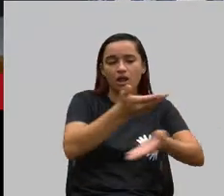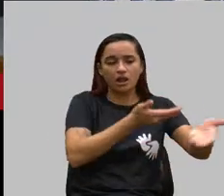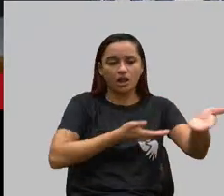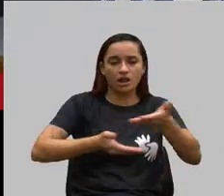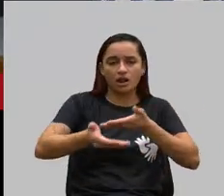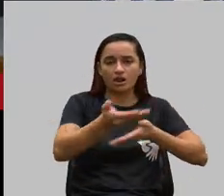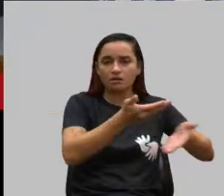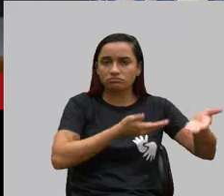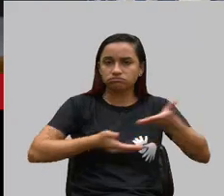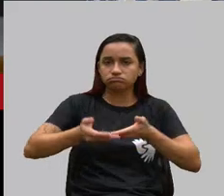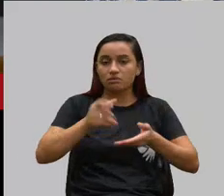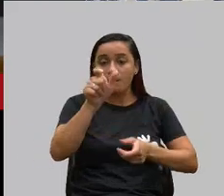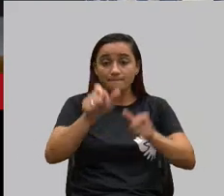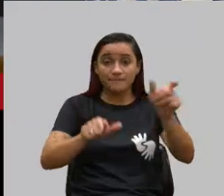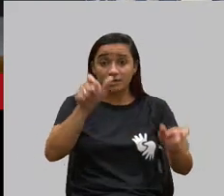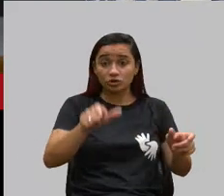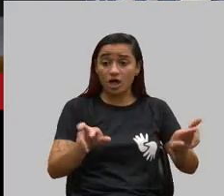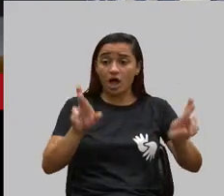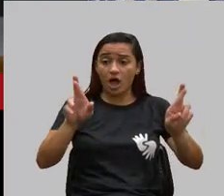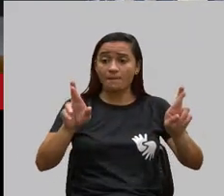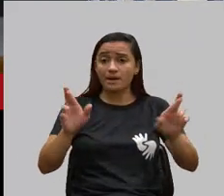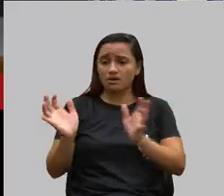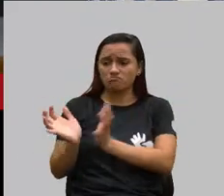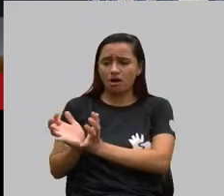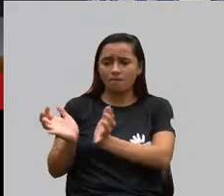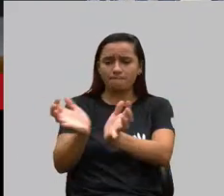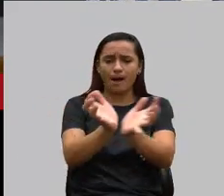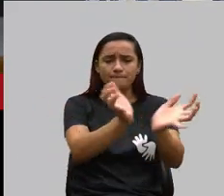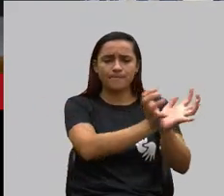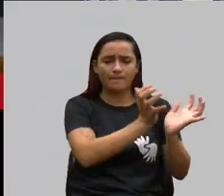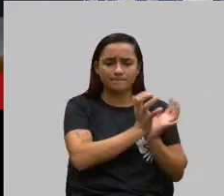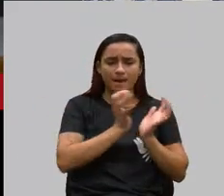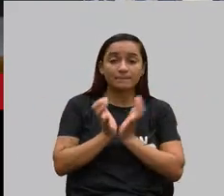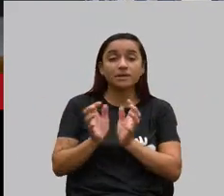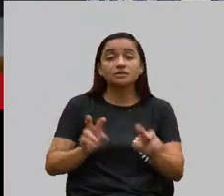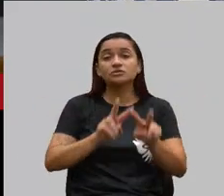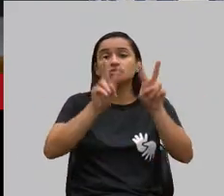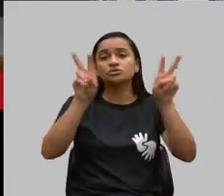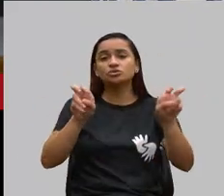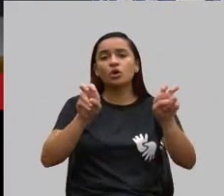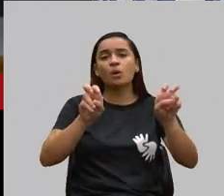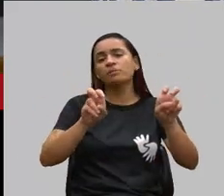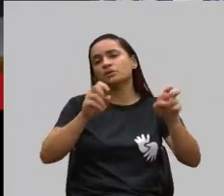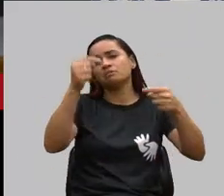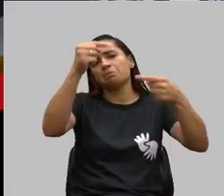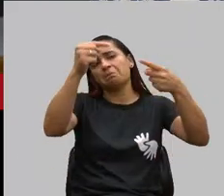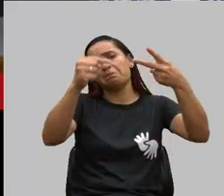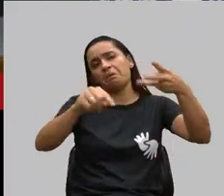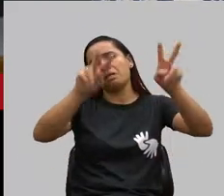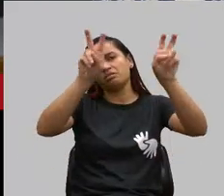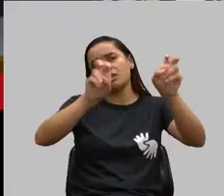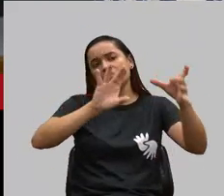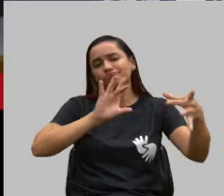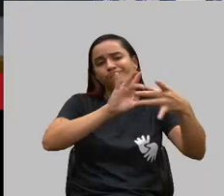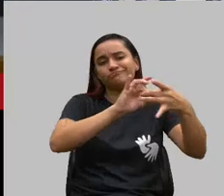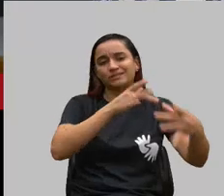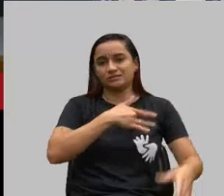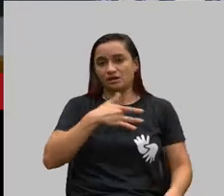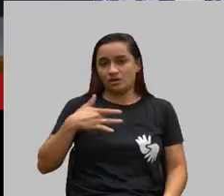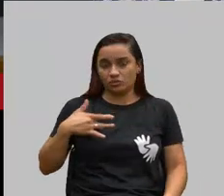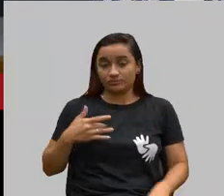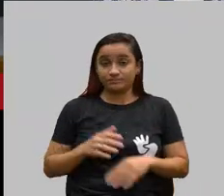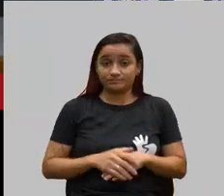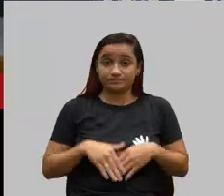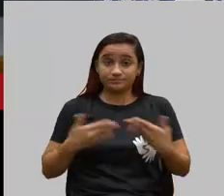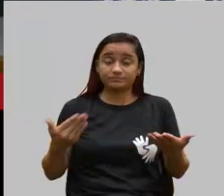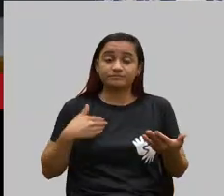de vários setores sobre diversas questões ligadas à saúde. Então, aqui eu gostaria de pontuar